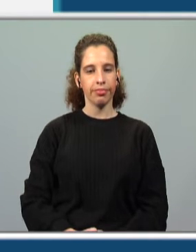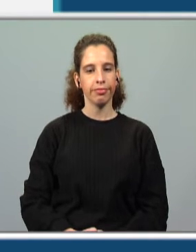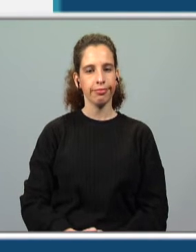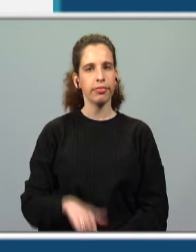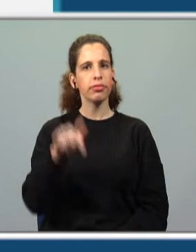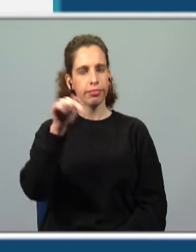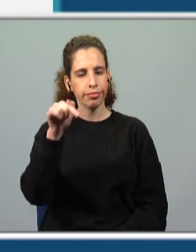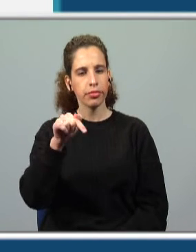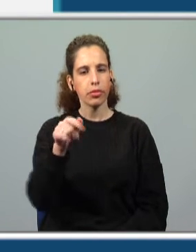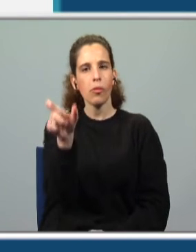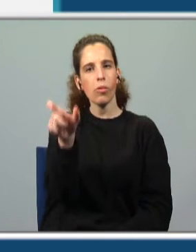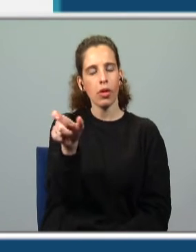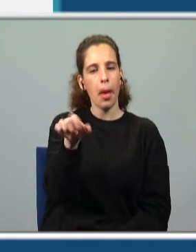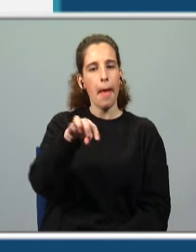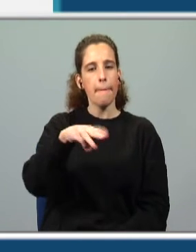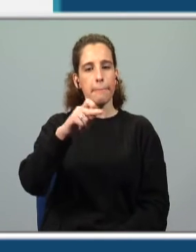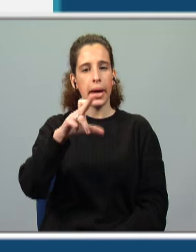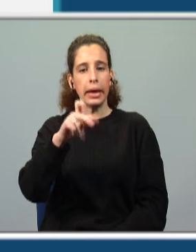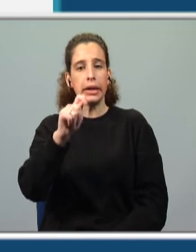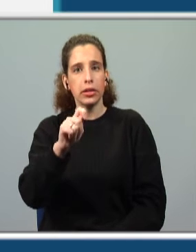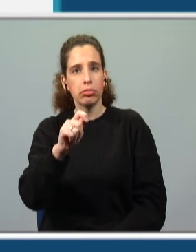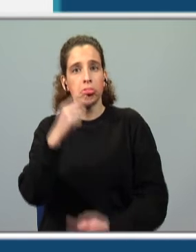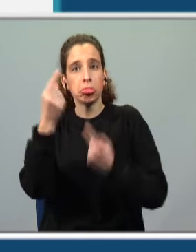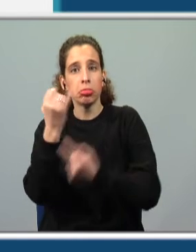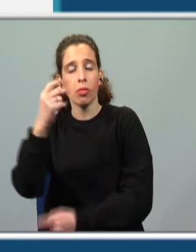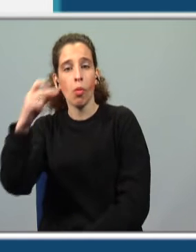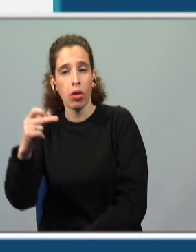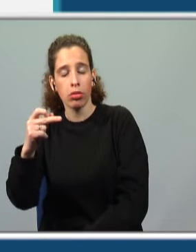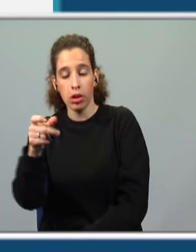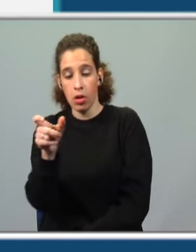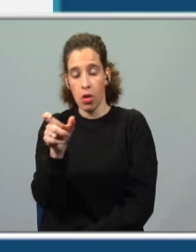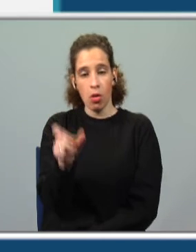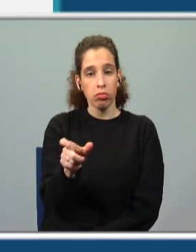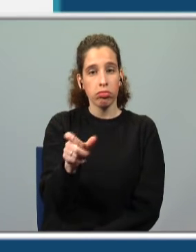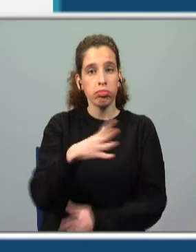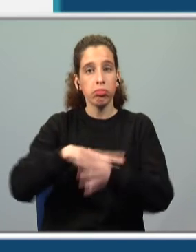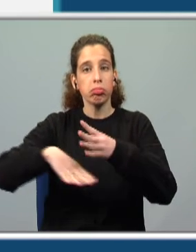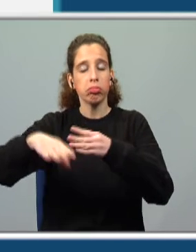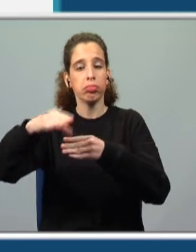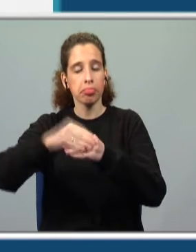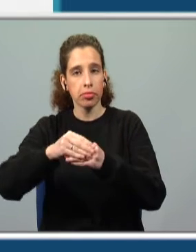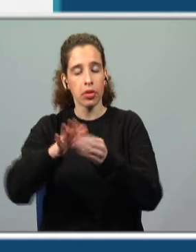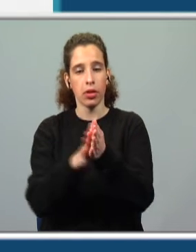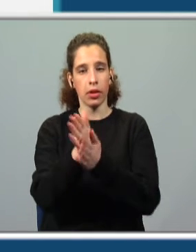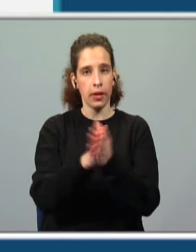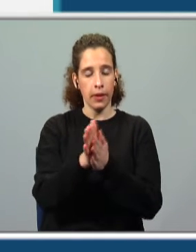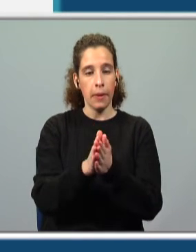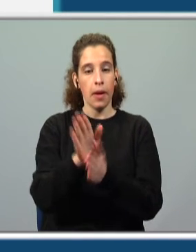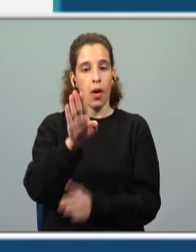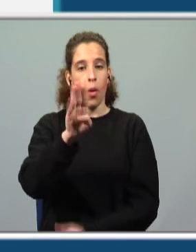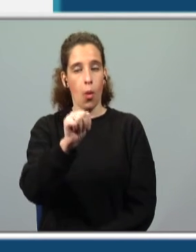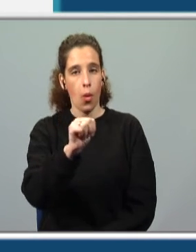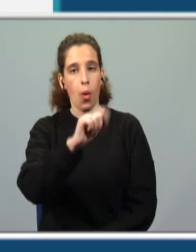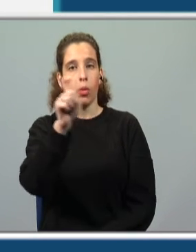Temos aqui a palavra maresia. E temos um espaço que temos que completar utilizando o S